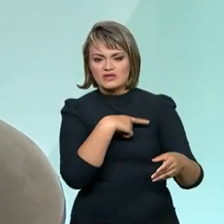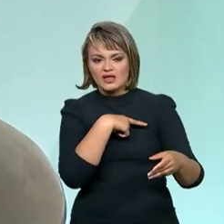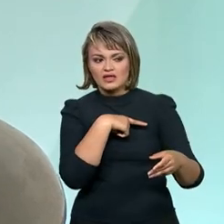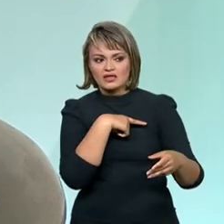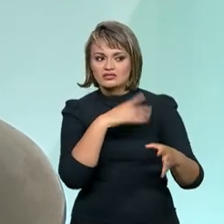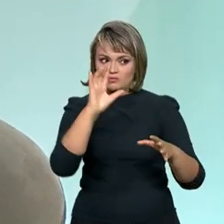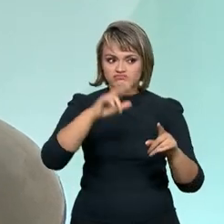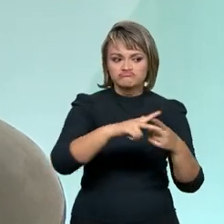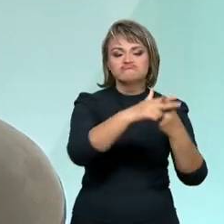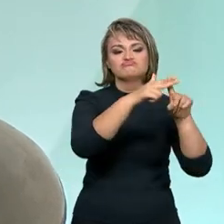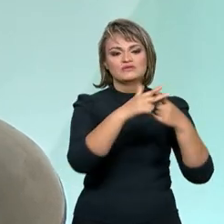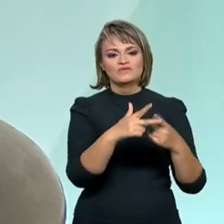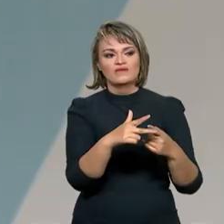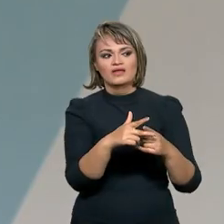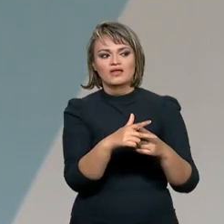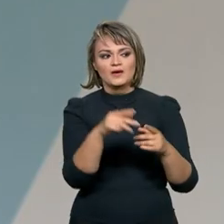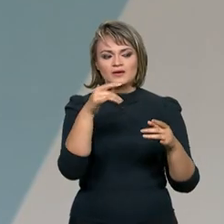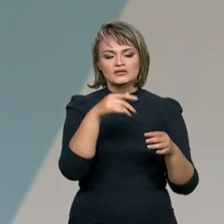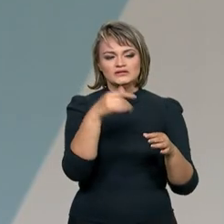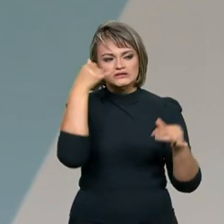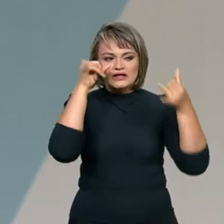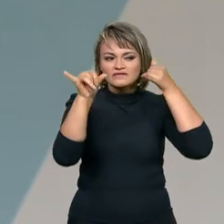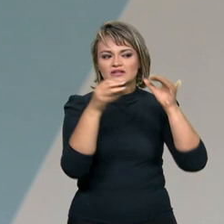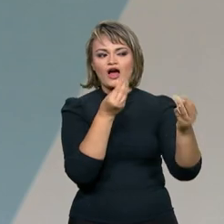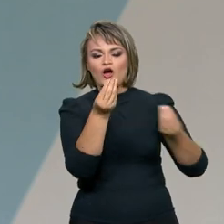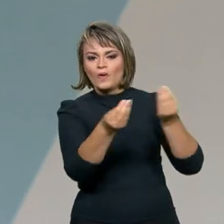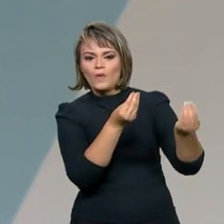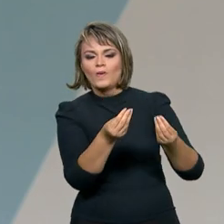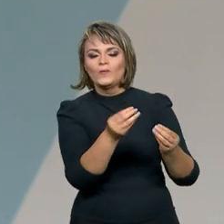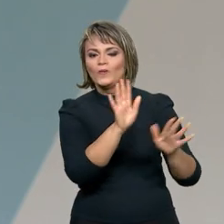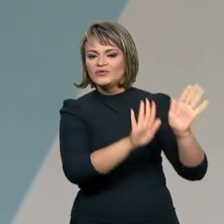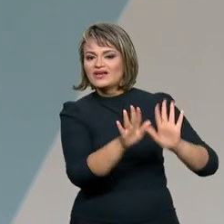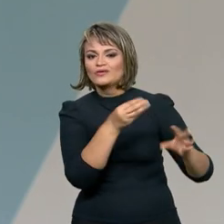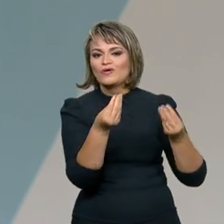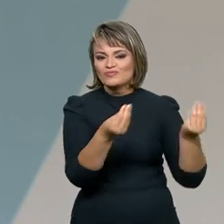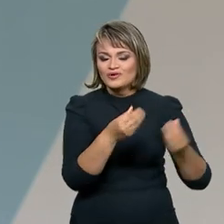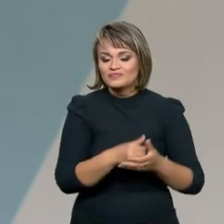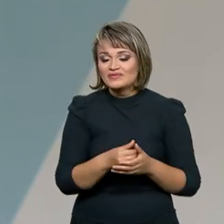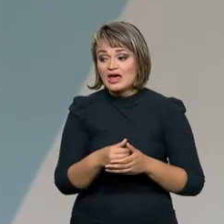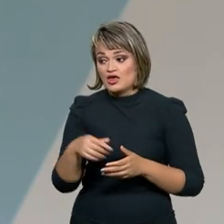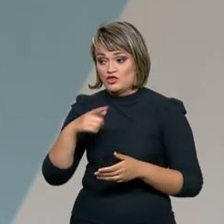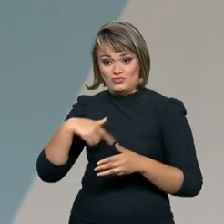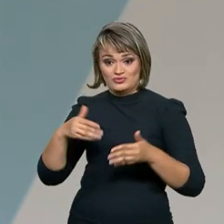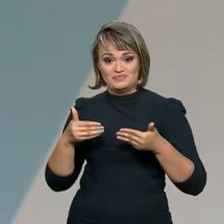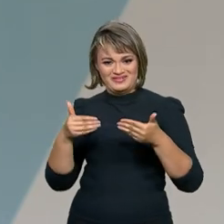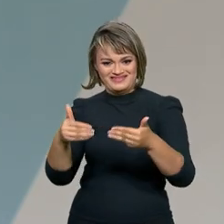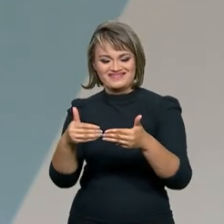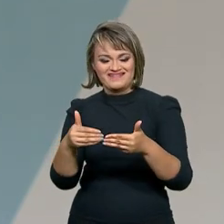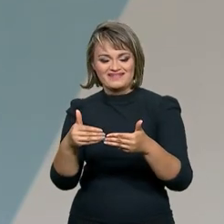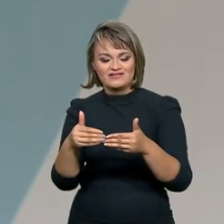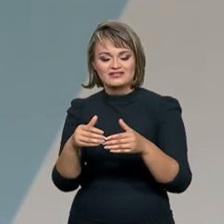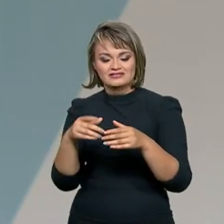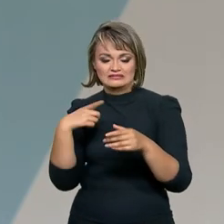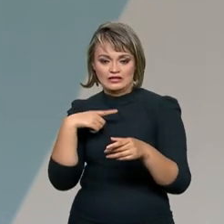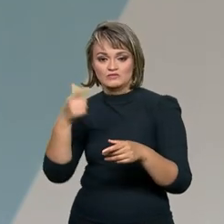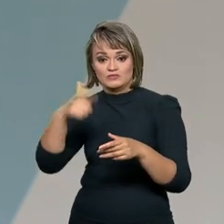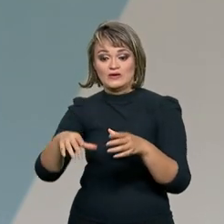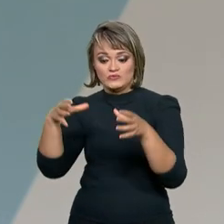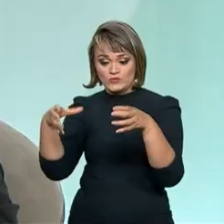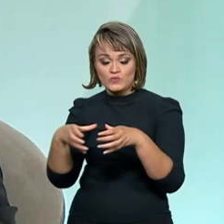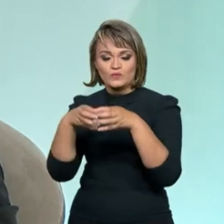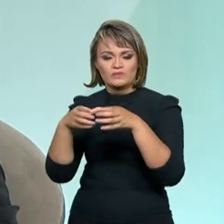estabelecer algumas ações preventivas. O nosso ministério, ele acompanha, por meio de um comitê federal,